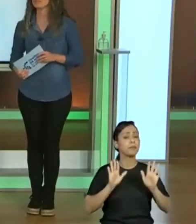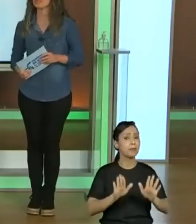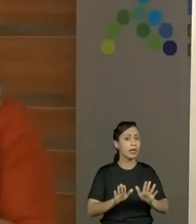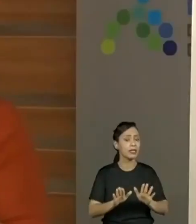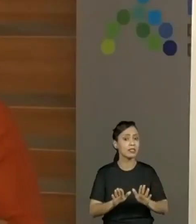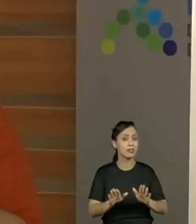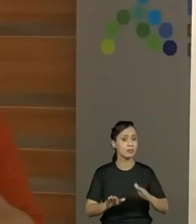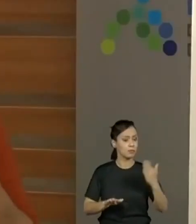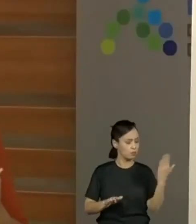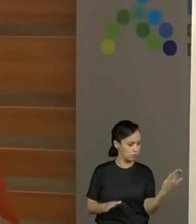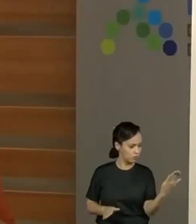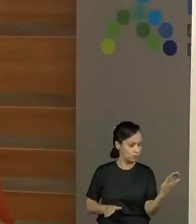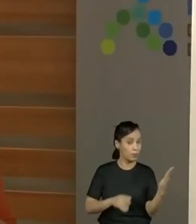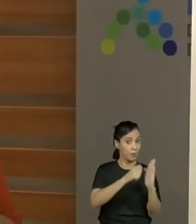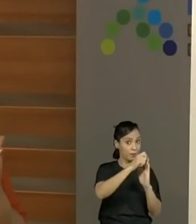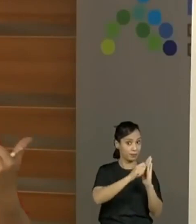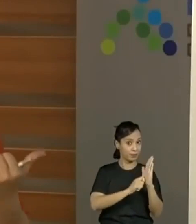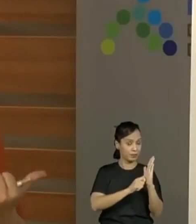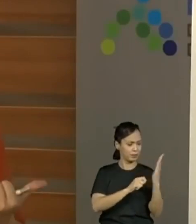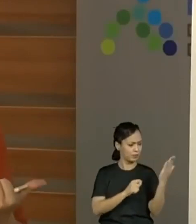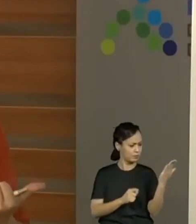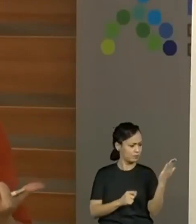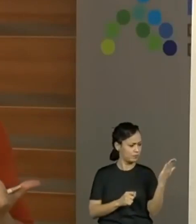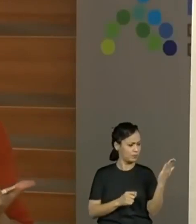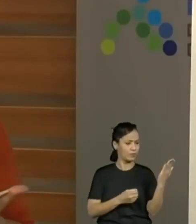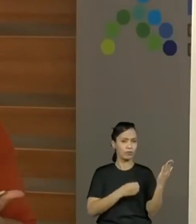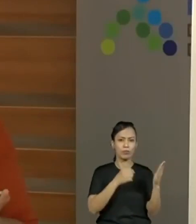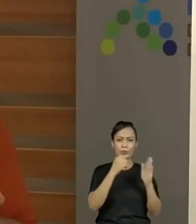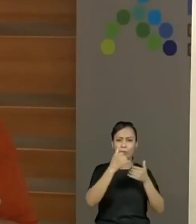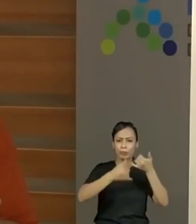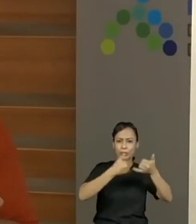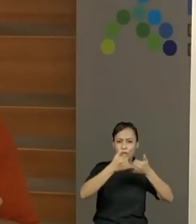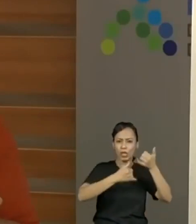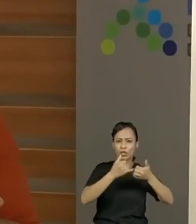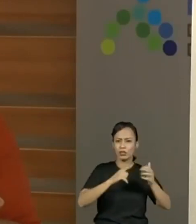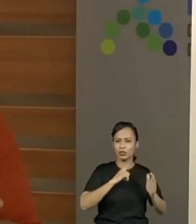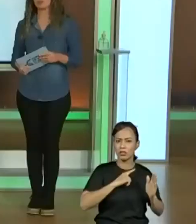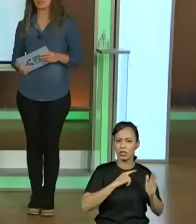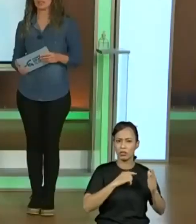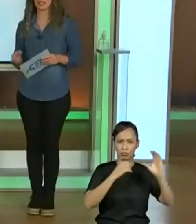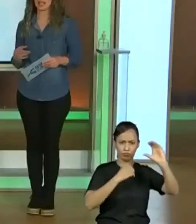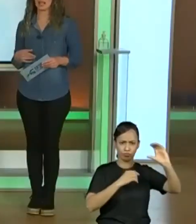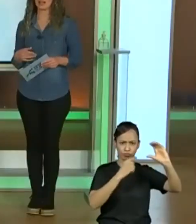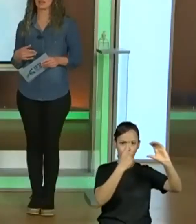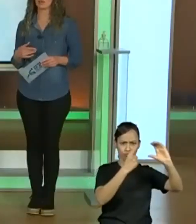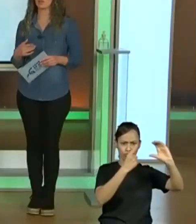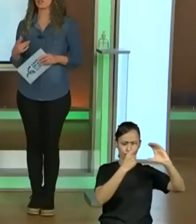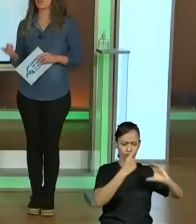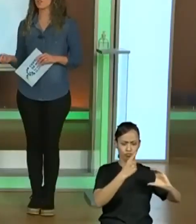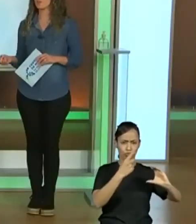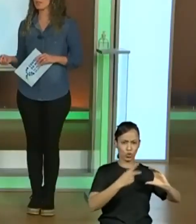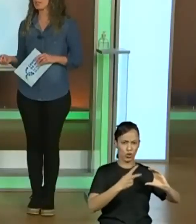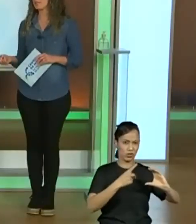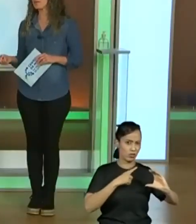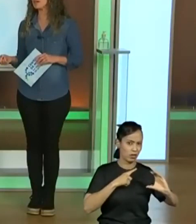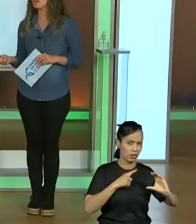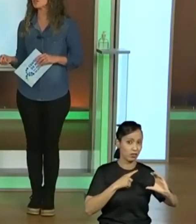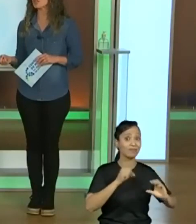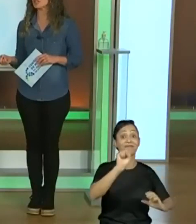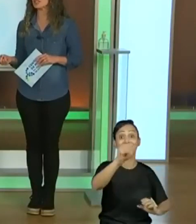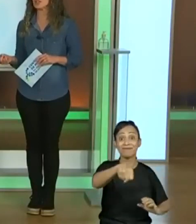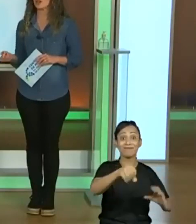gente olha para o primeiro texto, a gente consegue observar essa organização também? Sim, porque tem lá a quantidade de